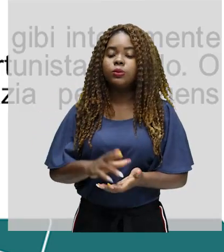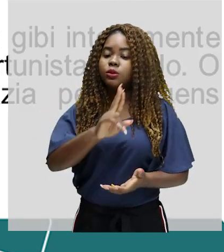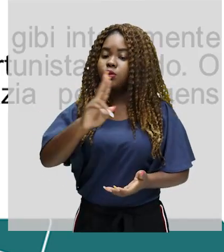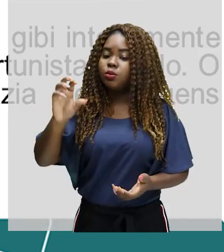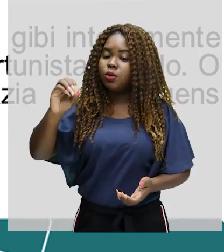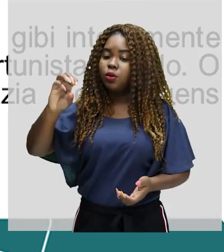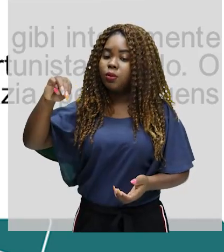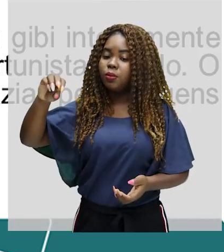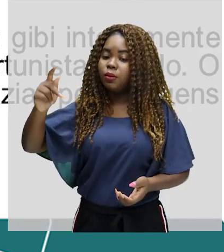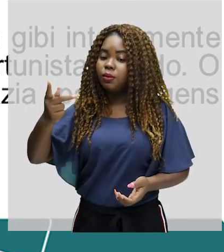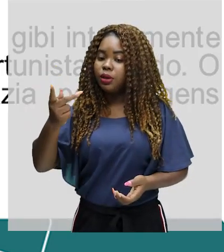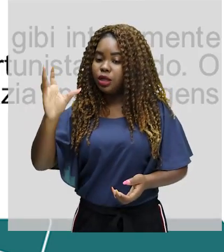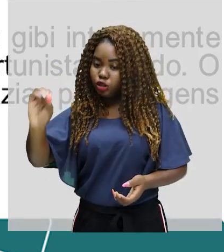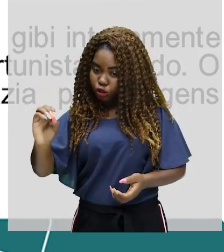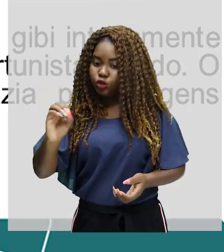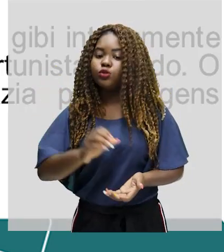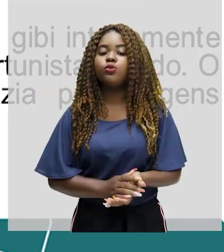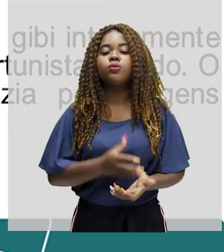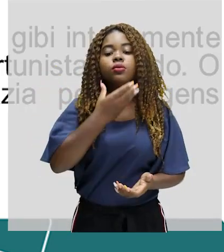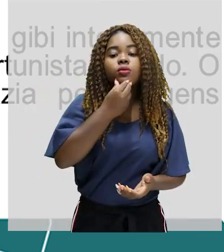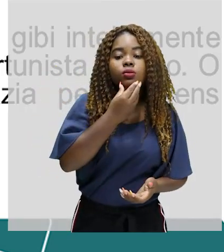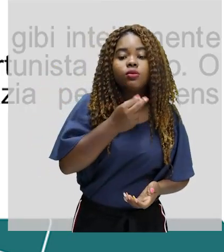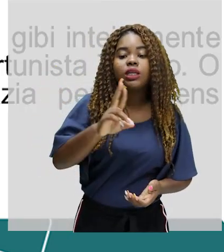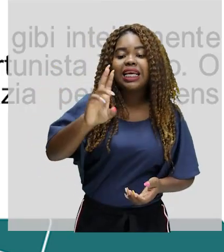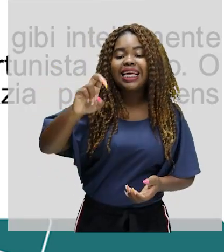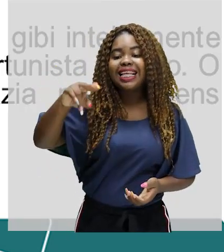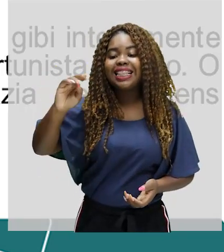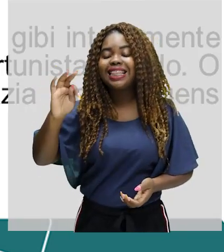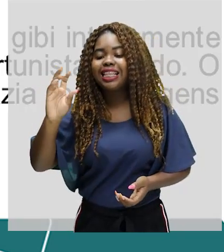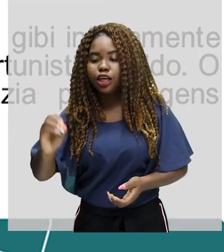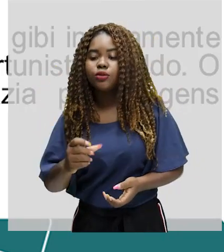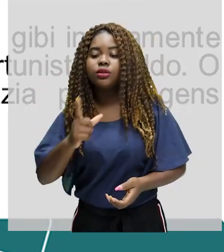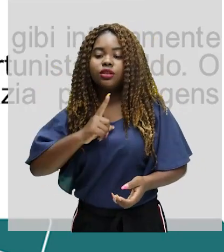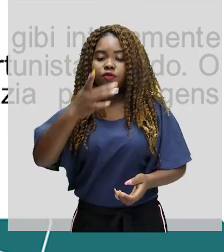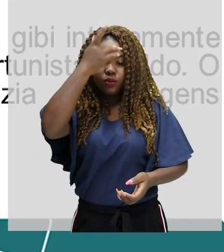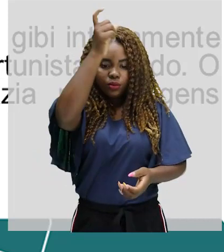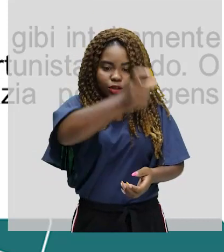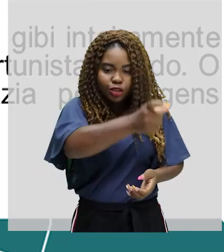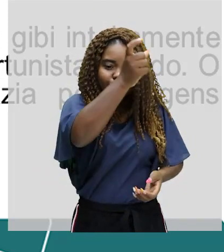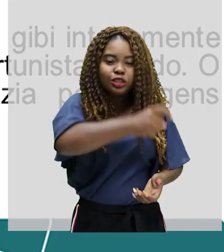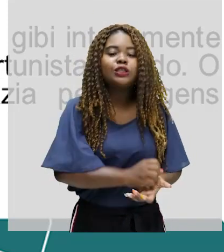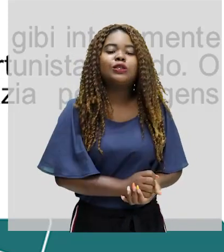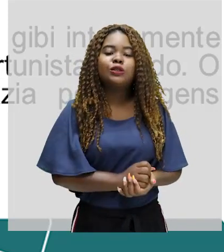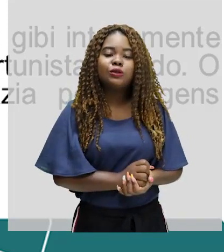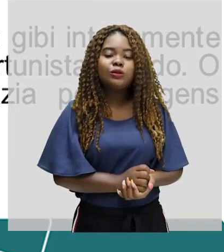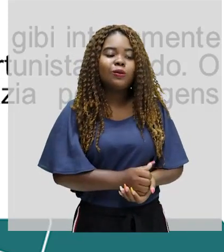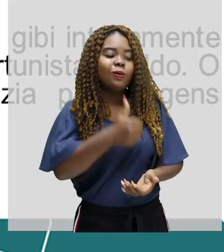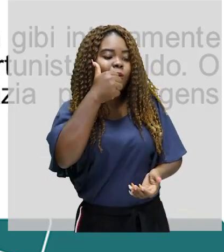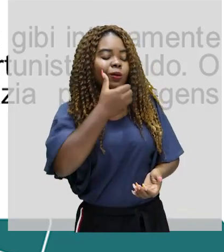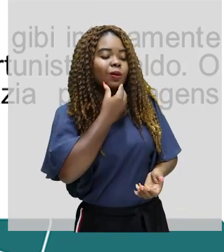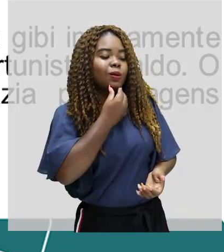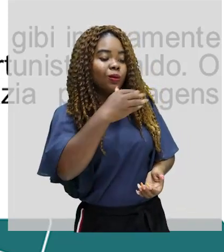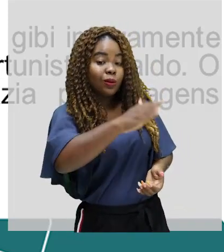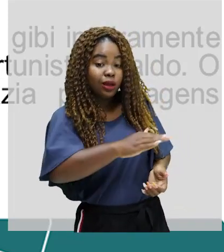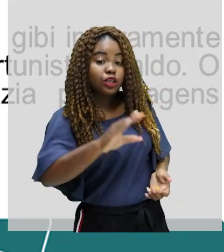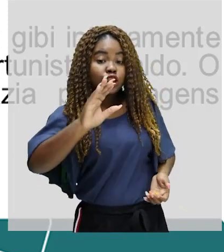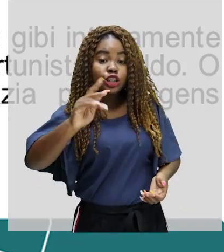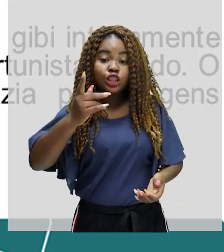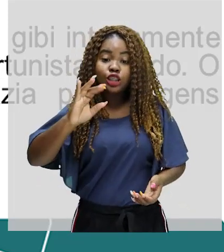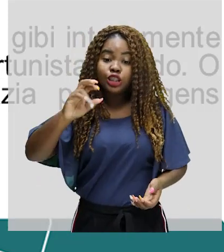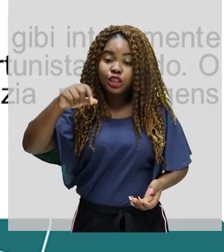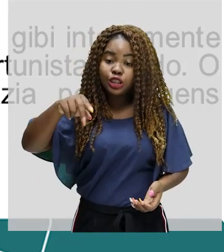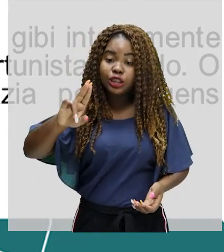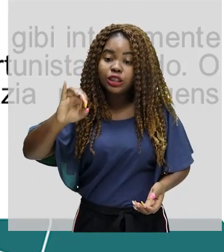HQ francesa La Semaine de Suzette, e teve como personagem mais popular o garoto Chiquinho. Mas foi apenas em